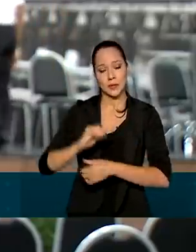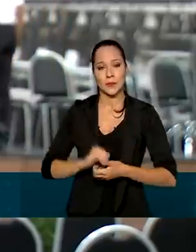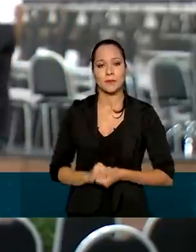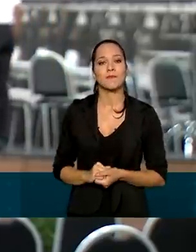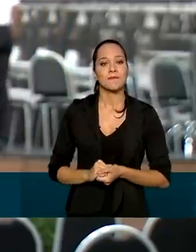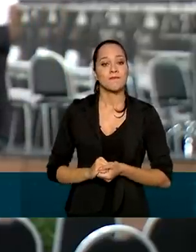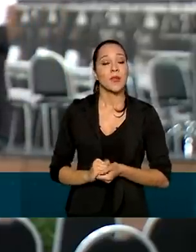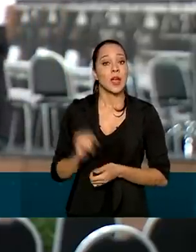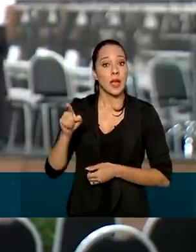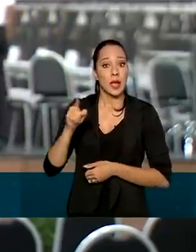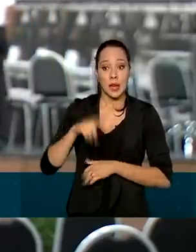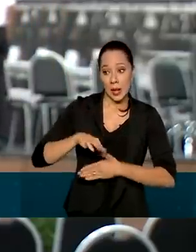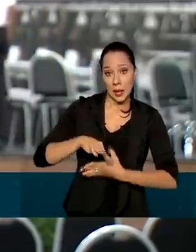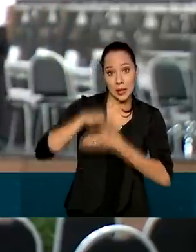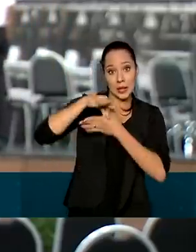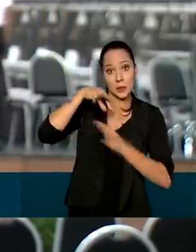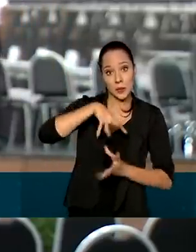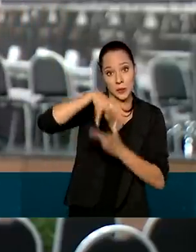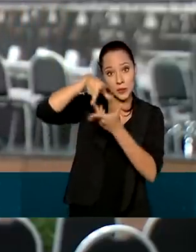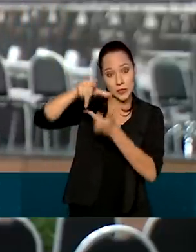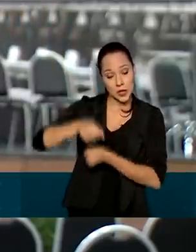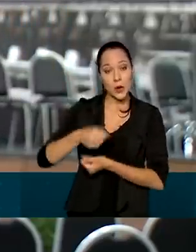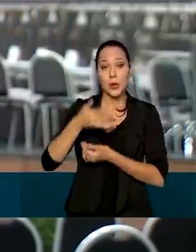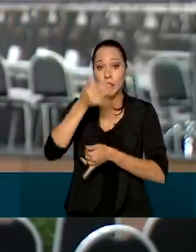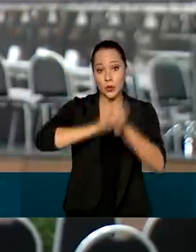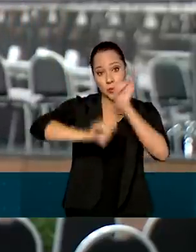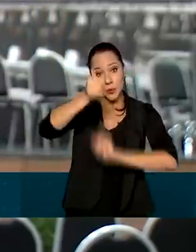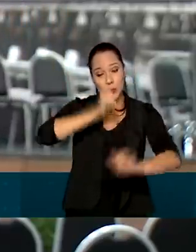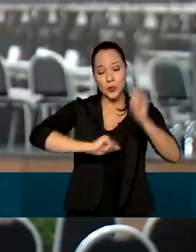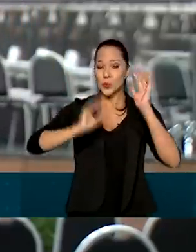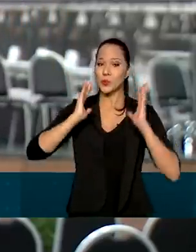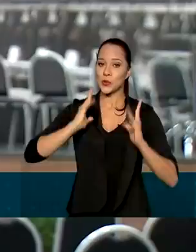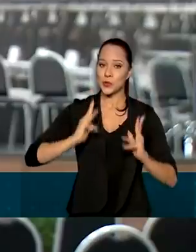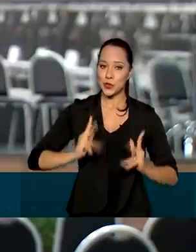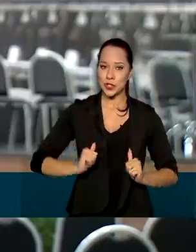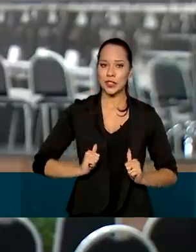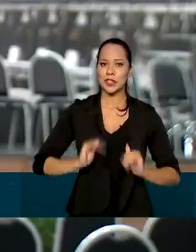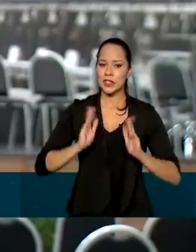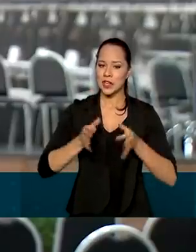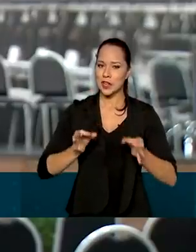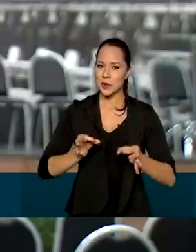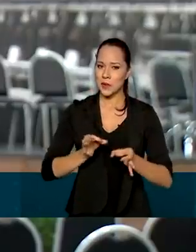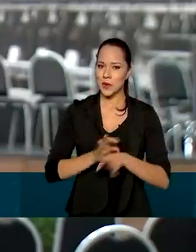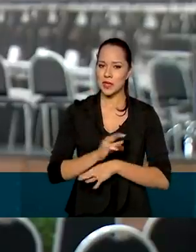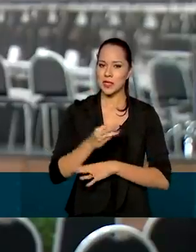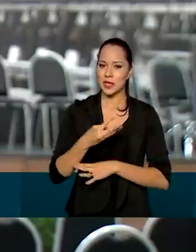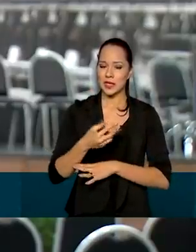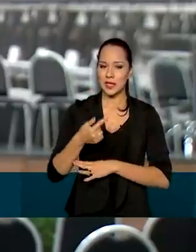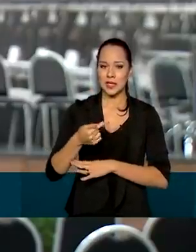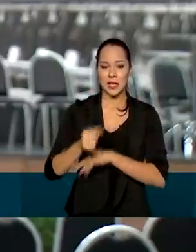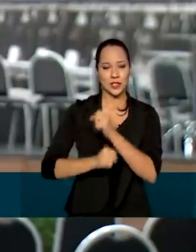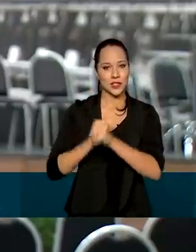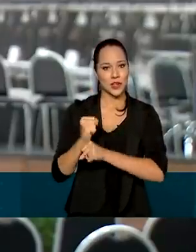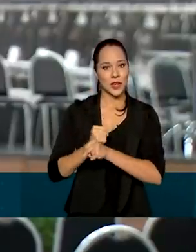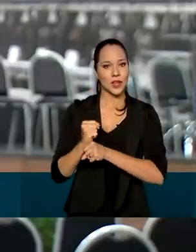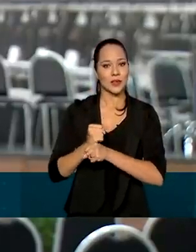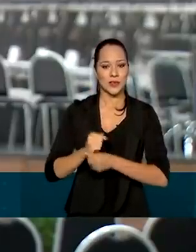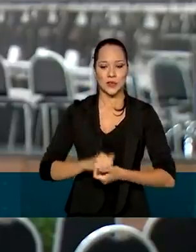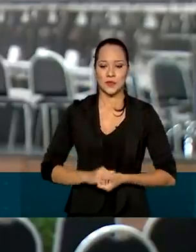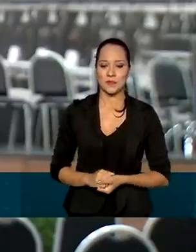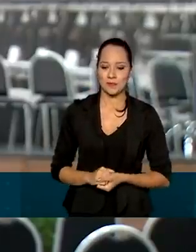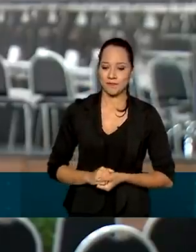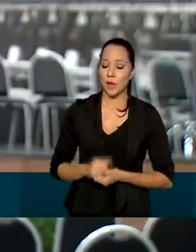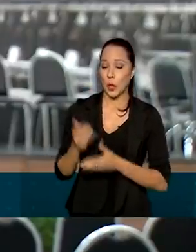hidrelétrica, líder mundial em geração de energia limpa e renovável, está prestes a completar 37 anos de operação.